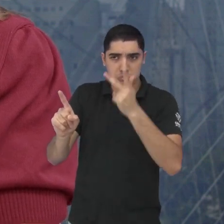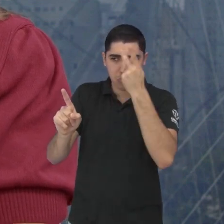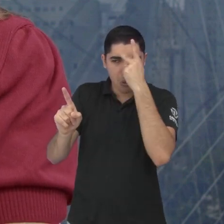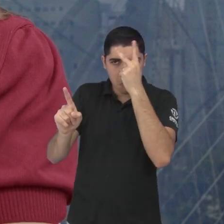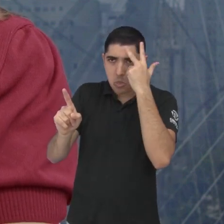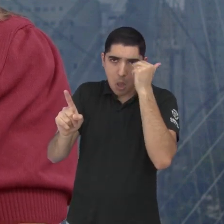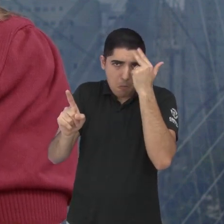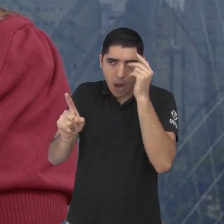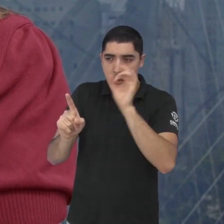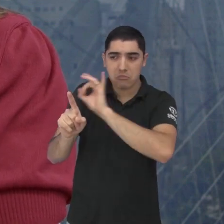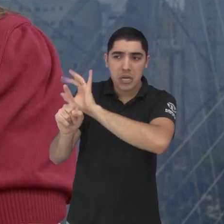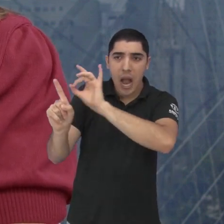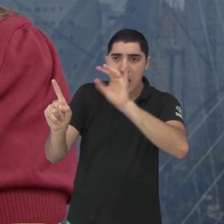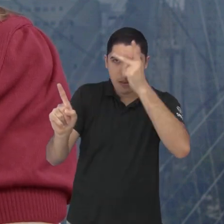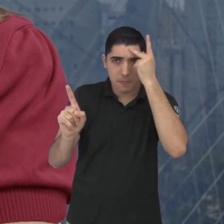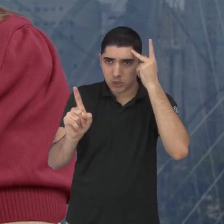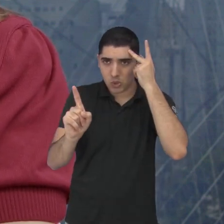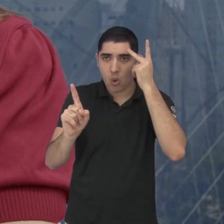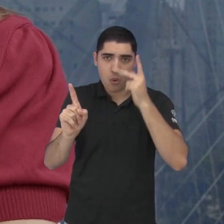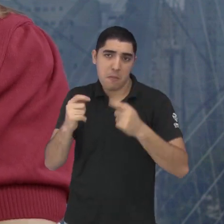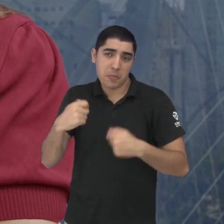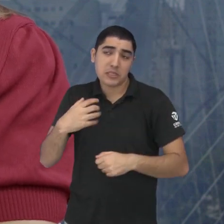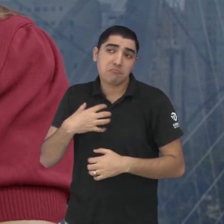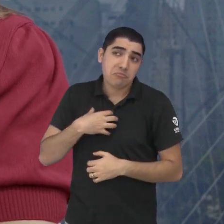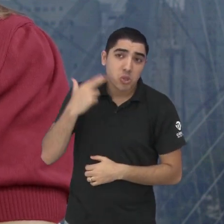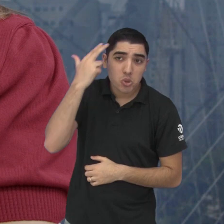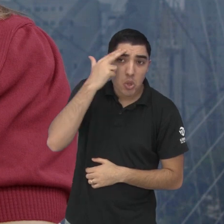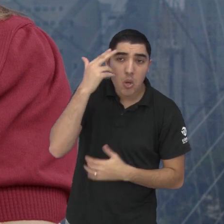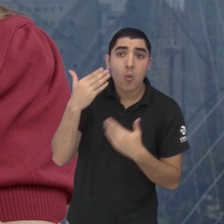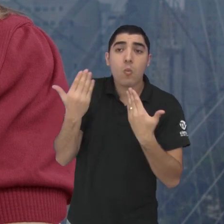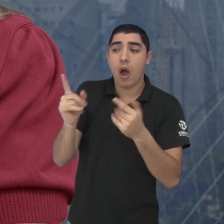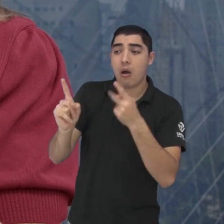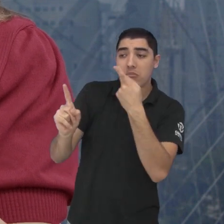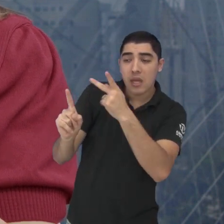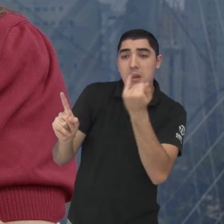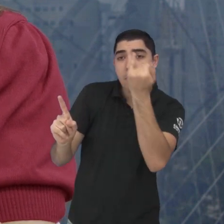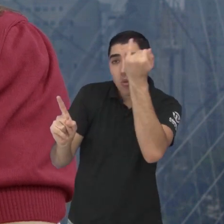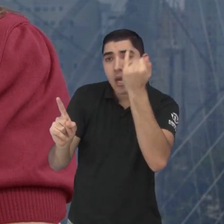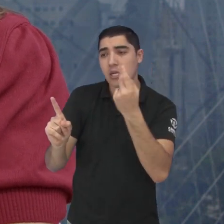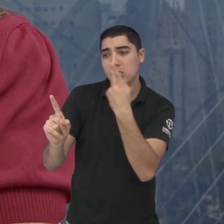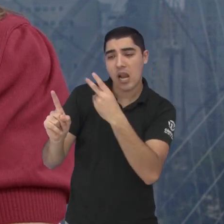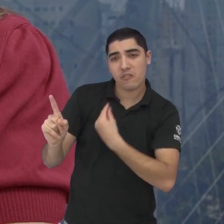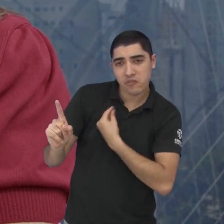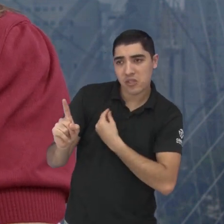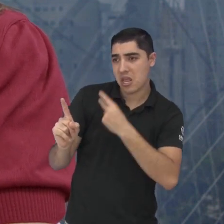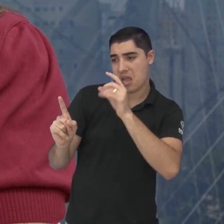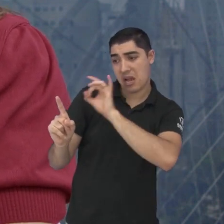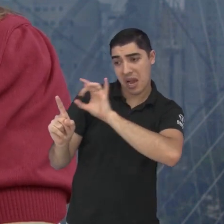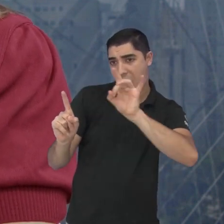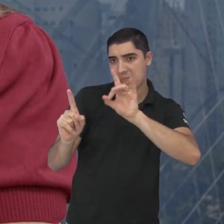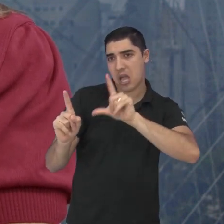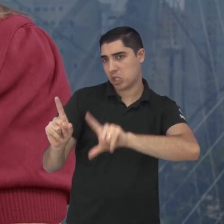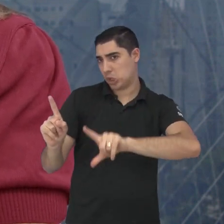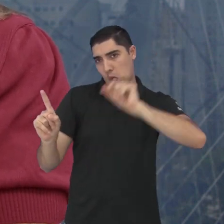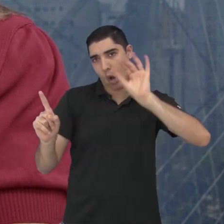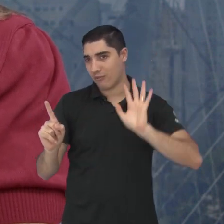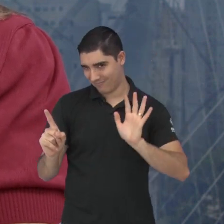é muito individual de cada ser humano. O que prioriza, que acha importante para si, para a sua vida.